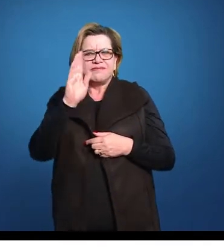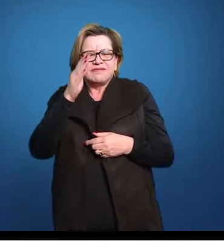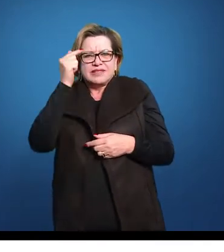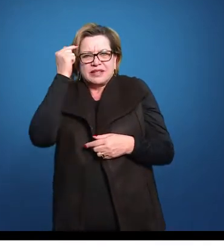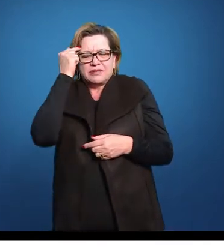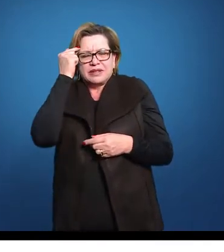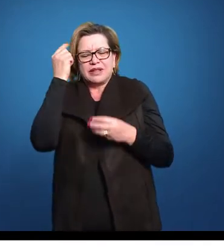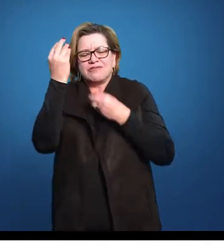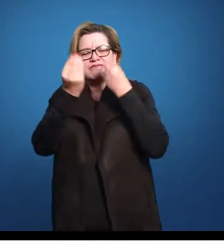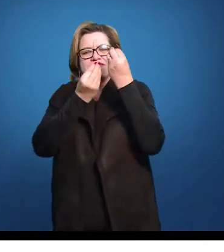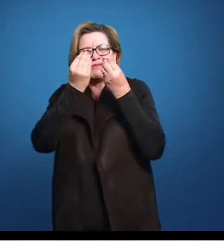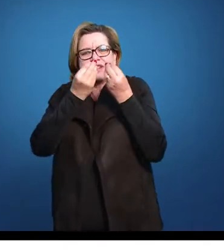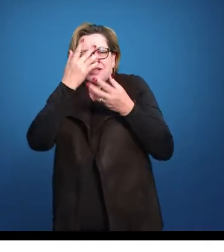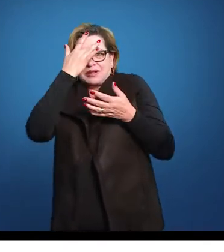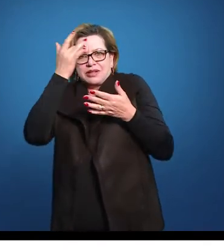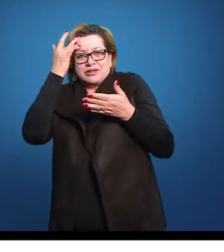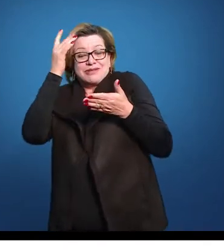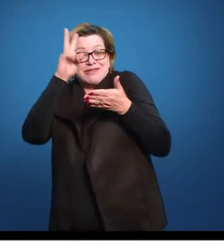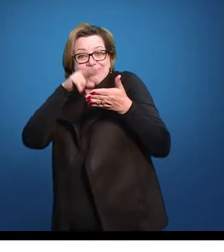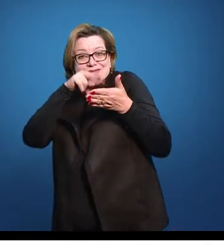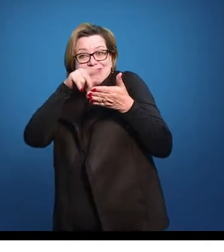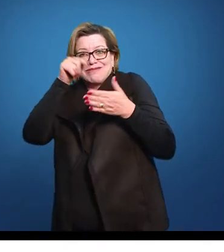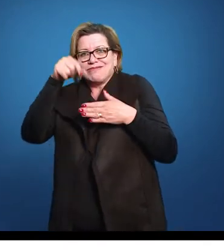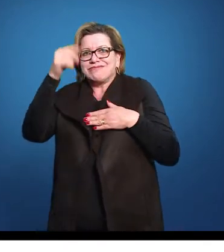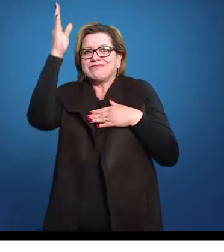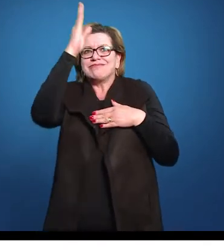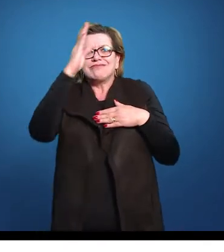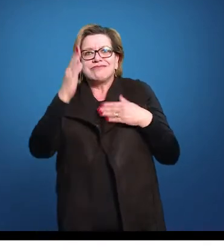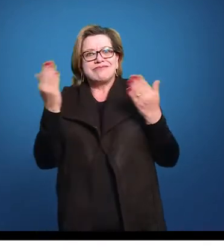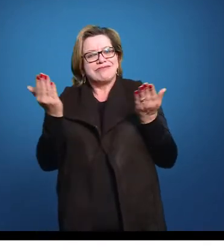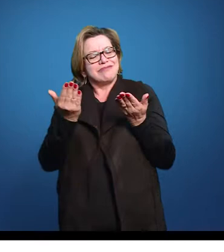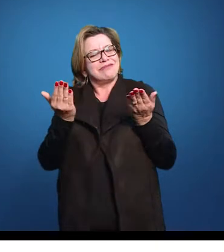quantos leitores nós temos no país atualmente?